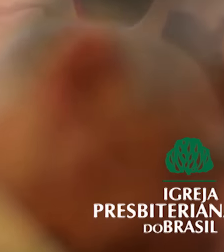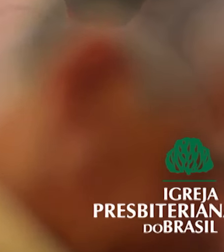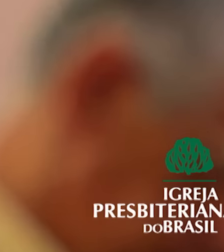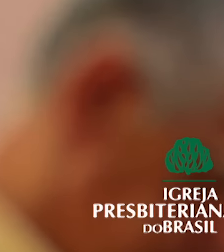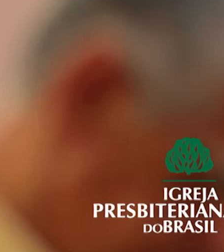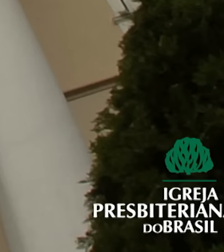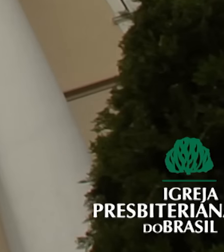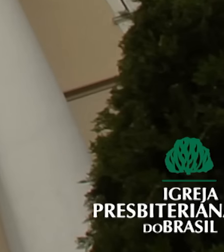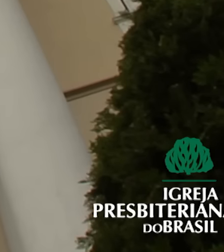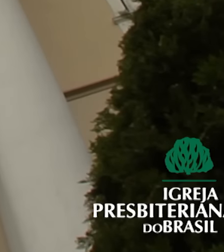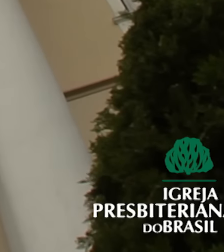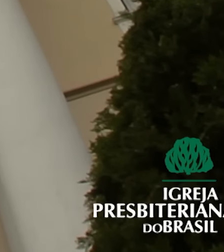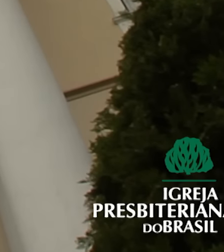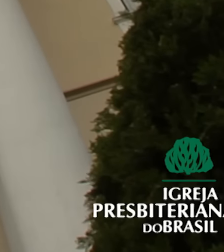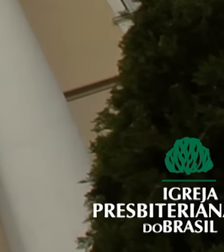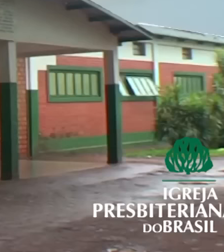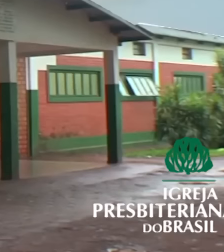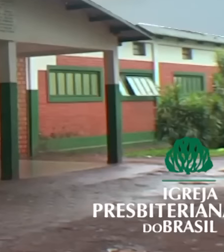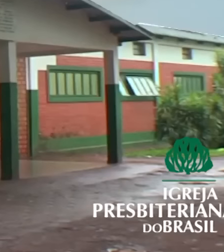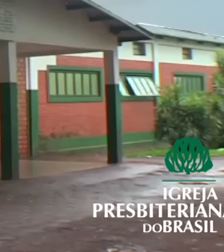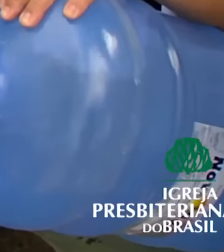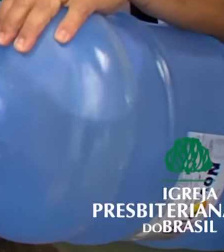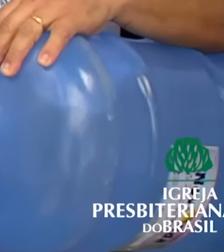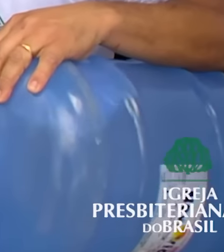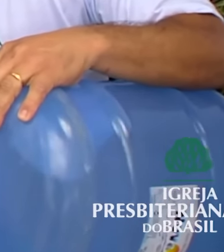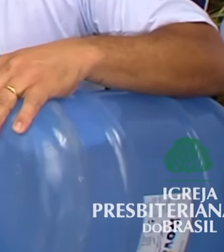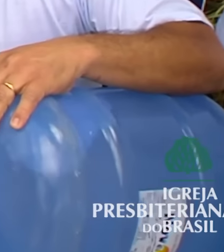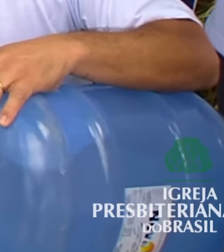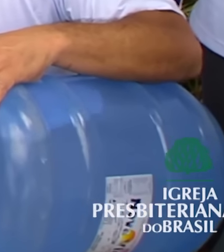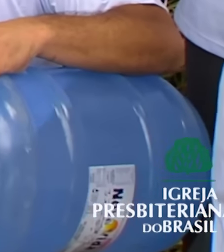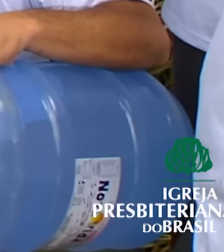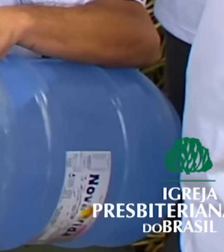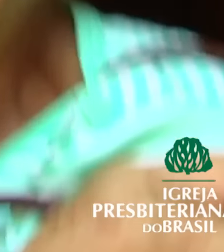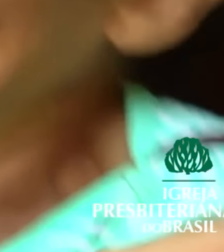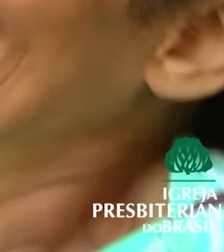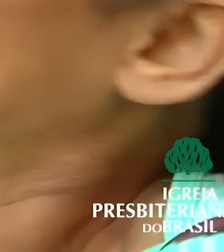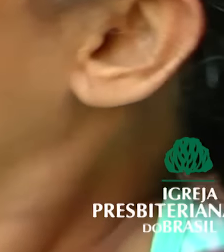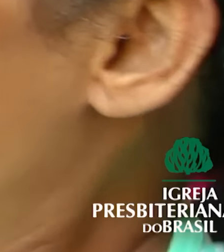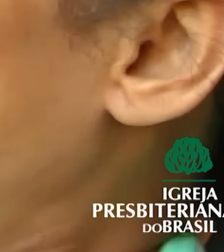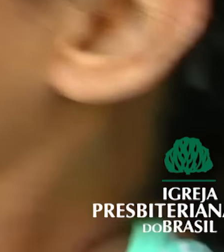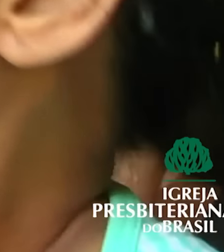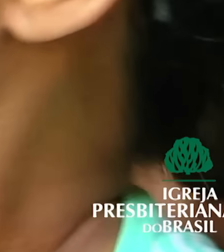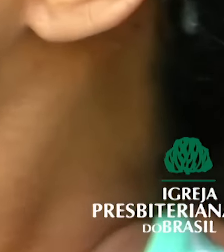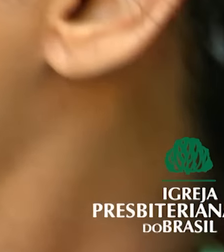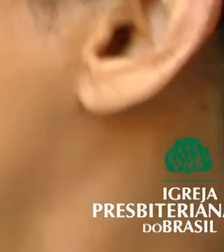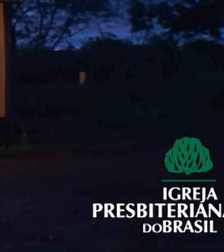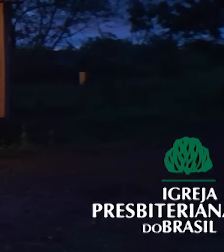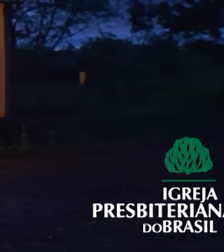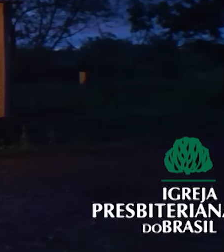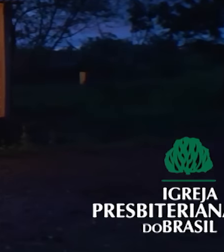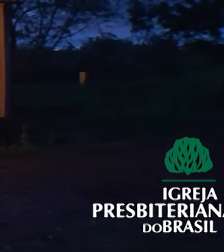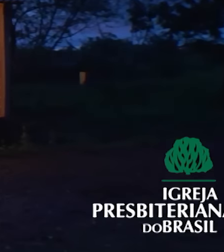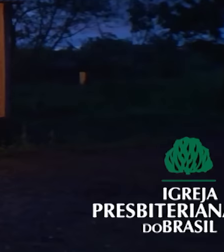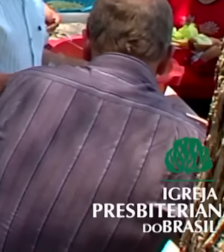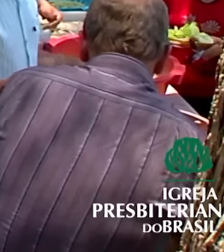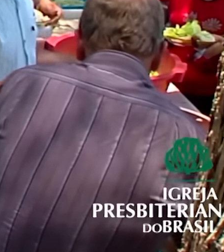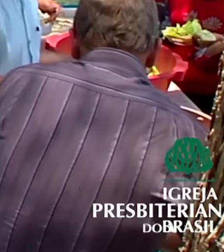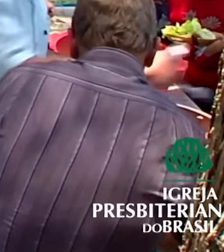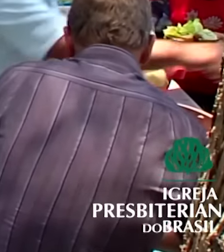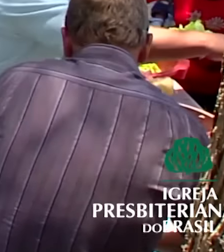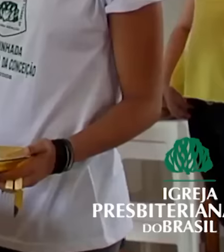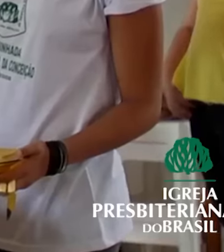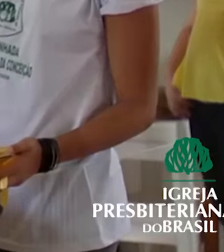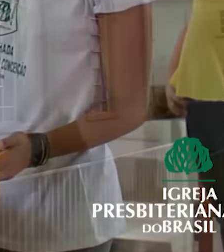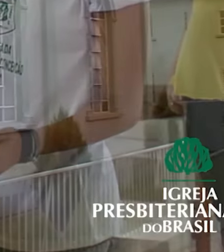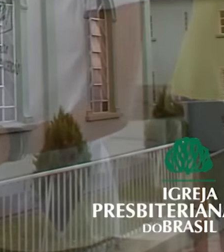presbiteriana em cada cidade com suas escolas, hospitais, projetos sociais e missionários cumpre a sua missão